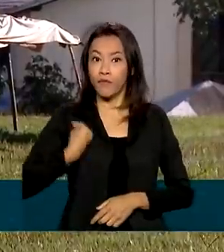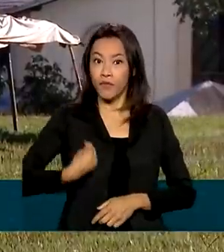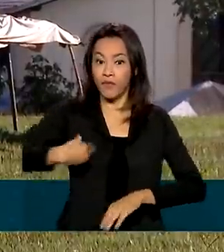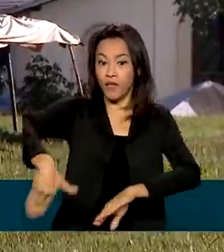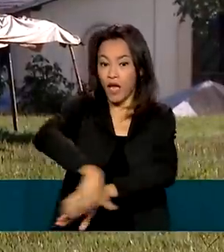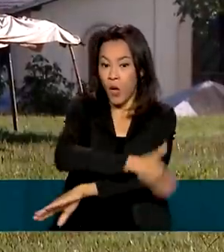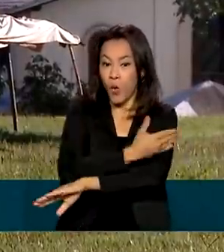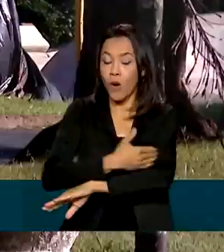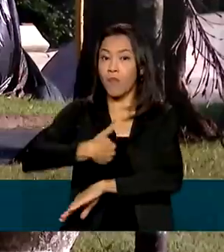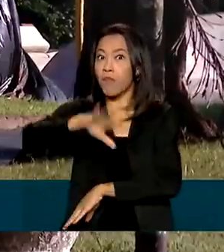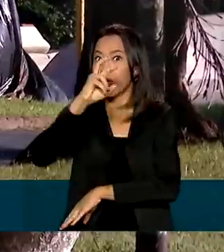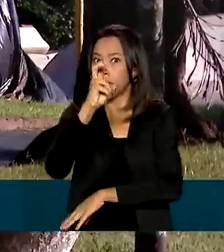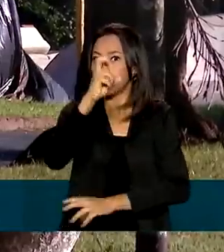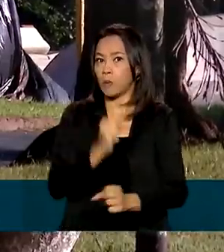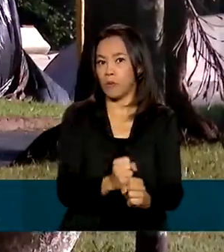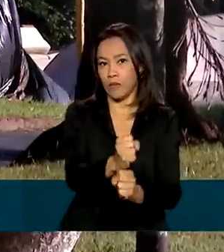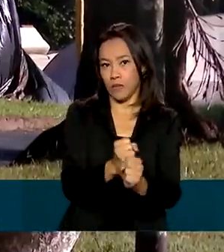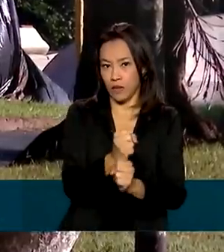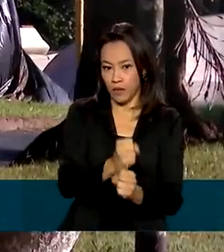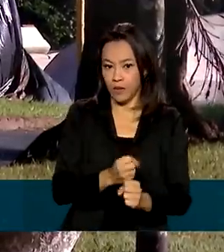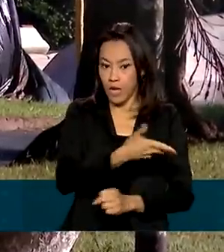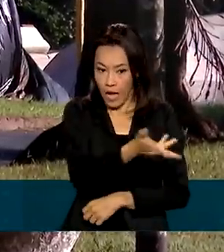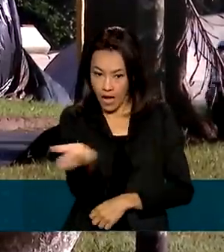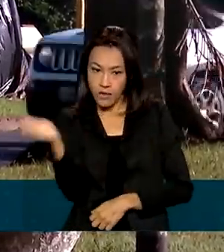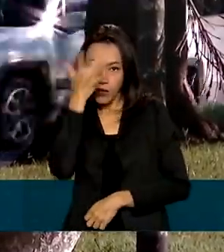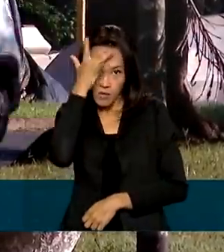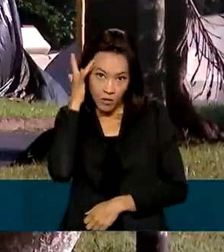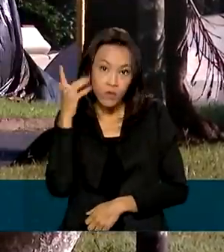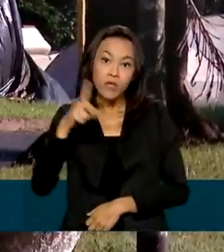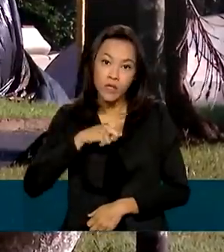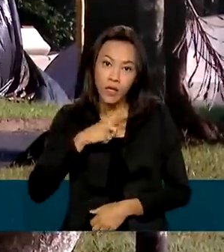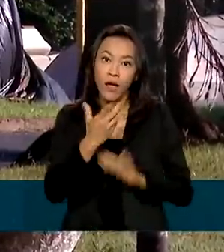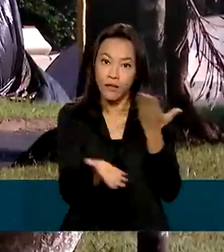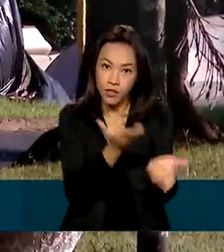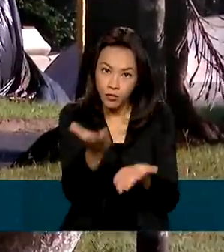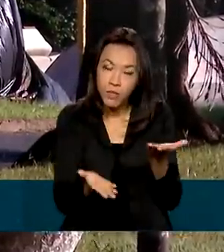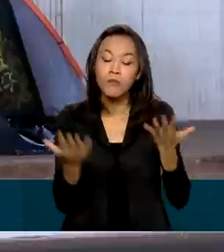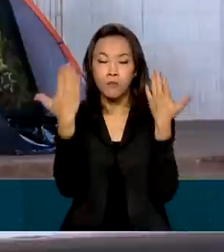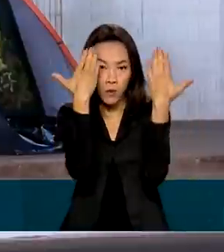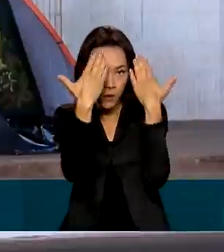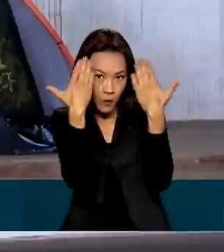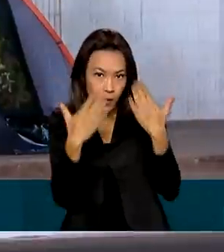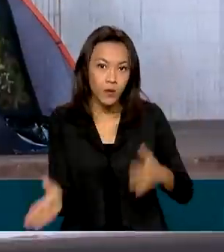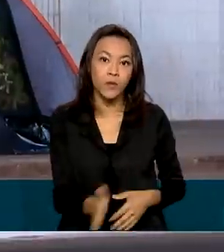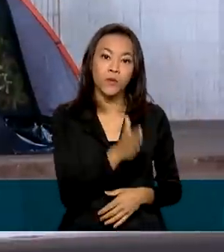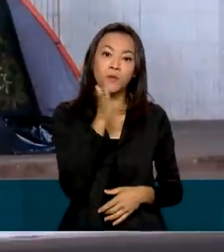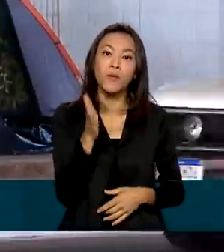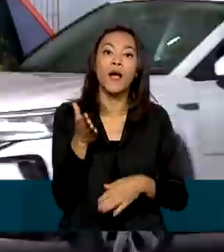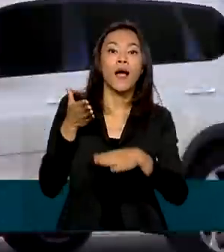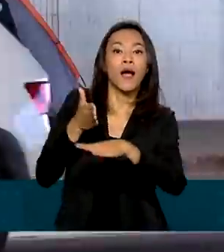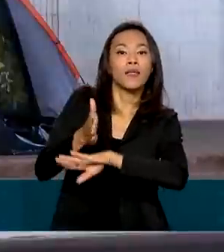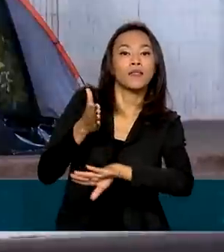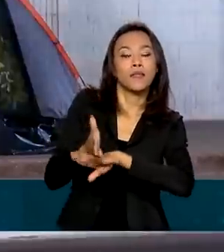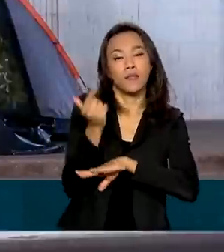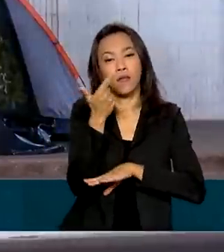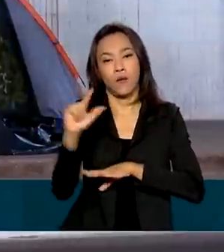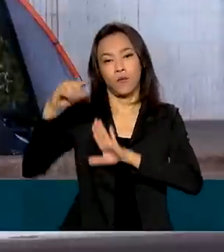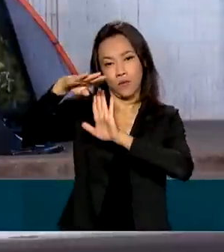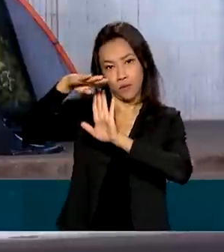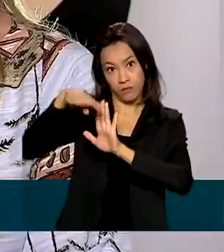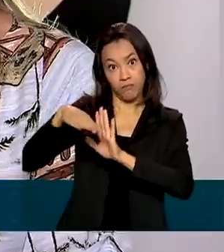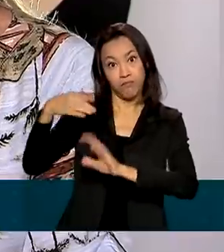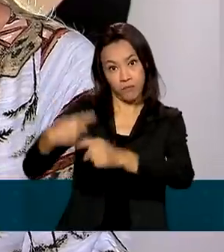mais de cinco anos. As pessoas atendidas também recebem suporte psicológico e acesso a outras políticas